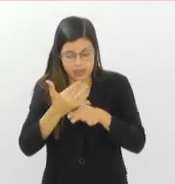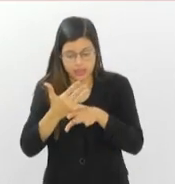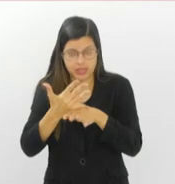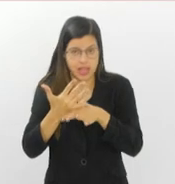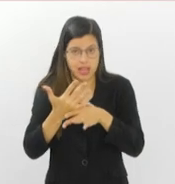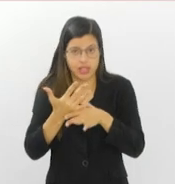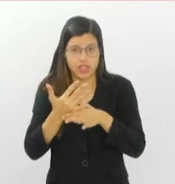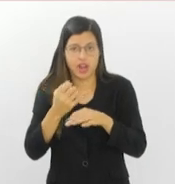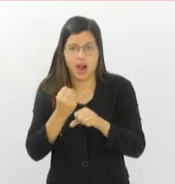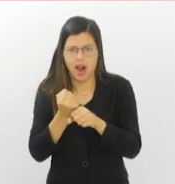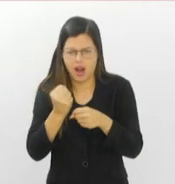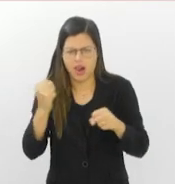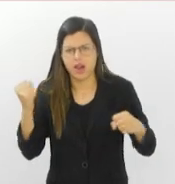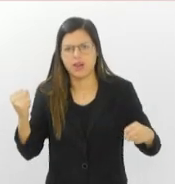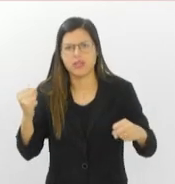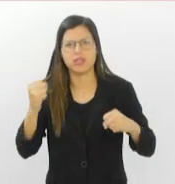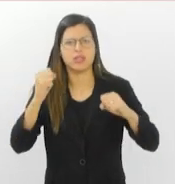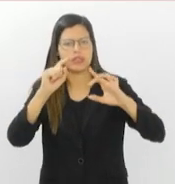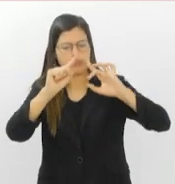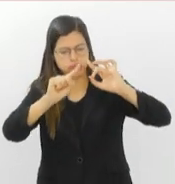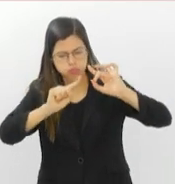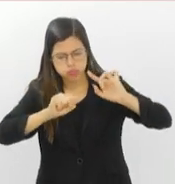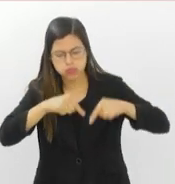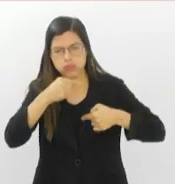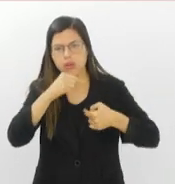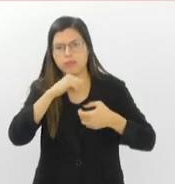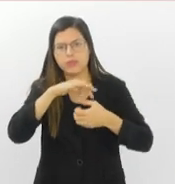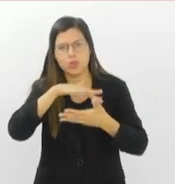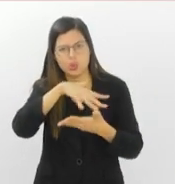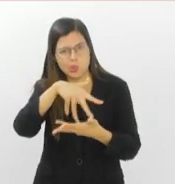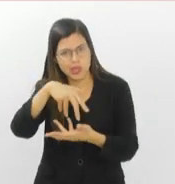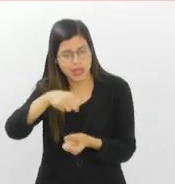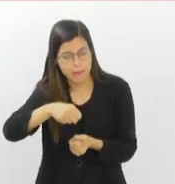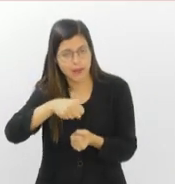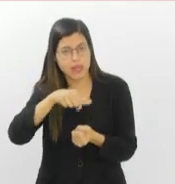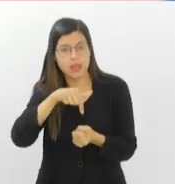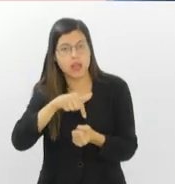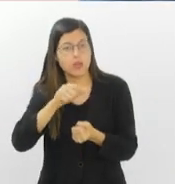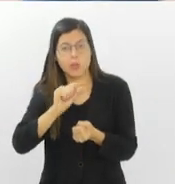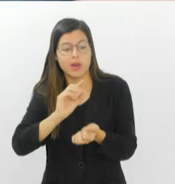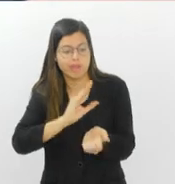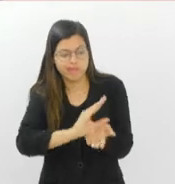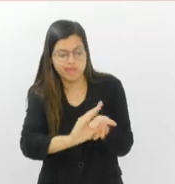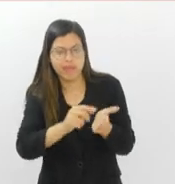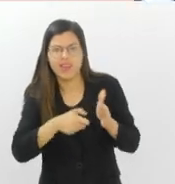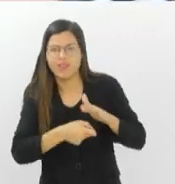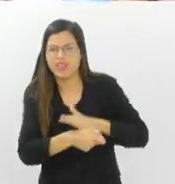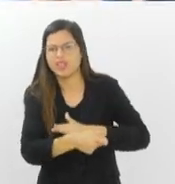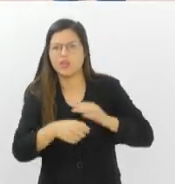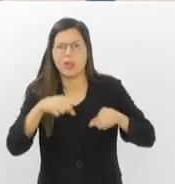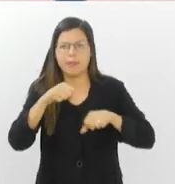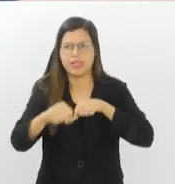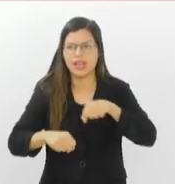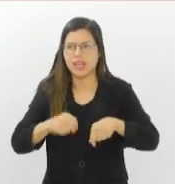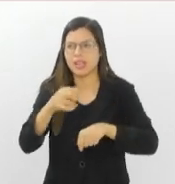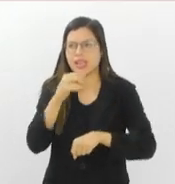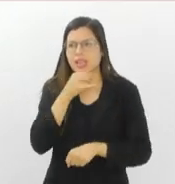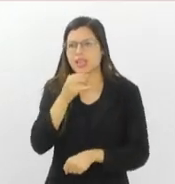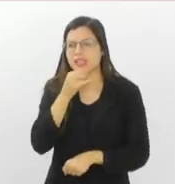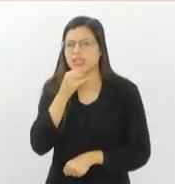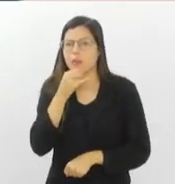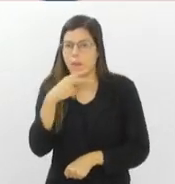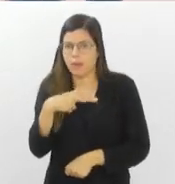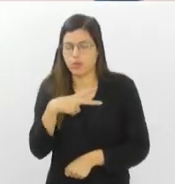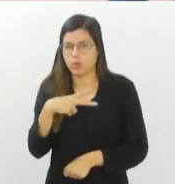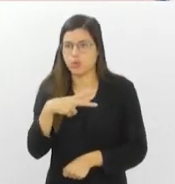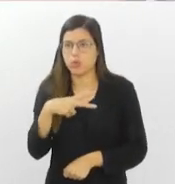que evoluíram na questão da sustentabilidade, foram investindo na bicicleta. Então, vou dar o exemplo, meu caso particular,